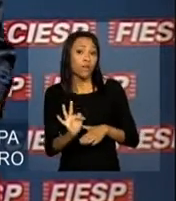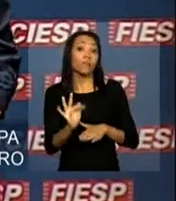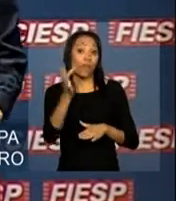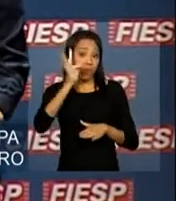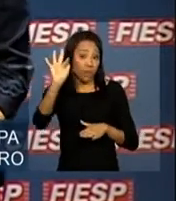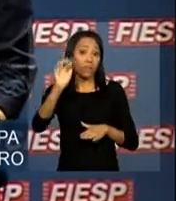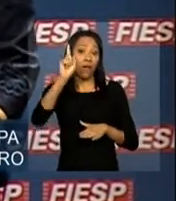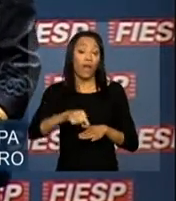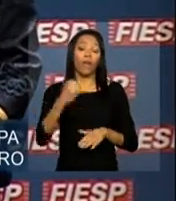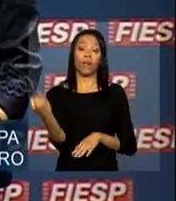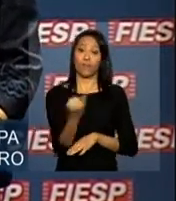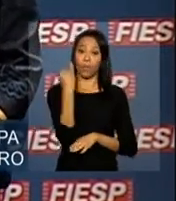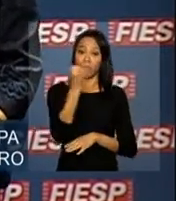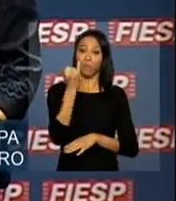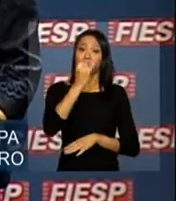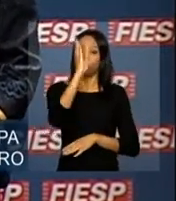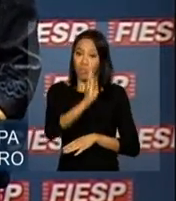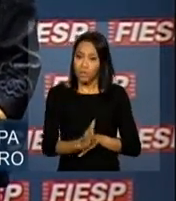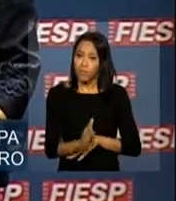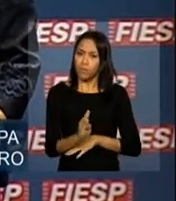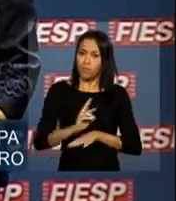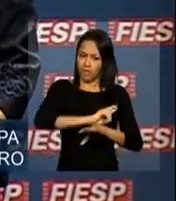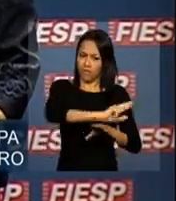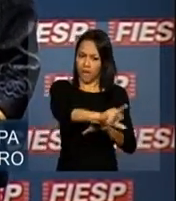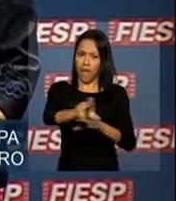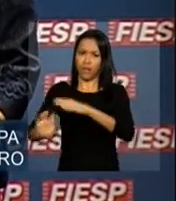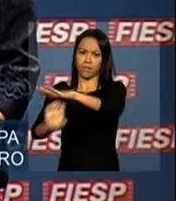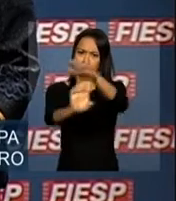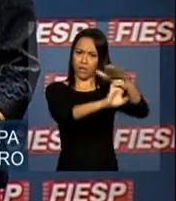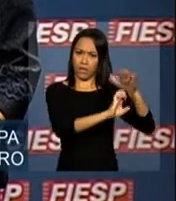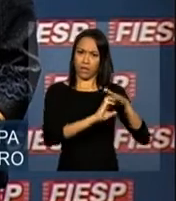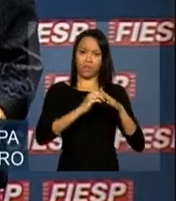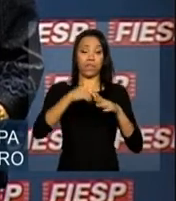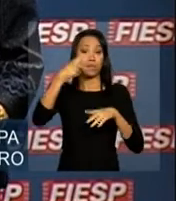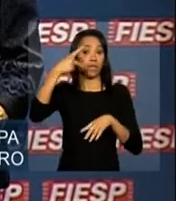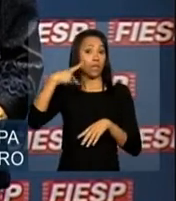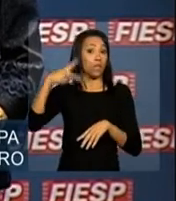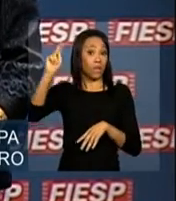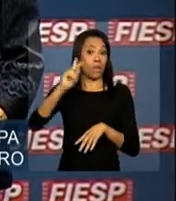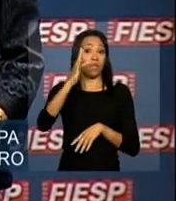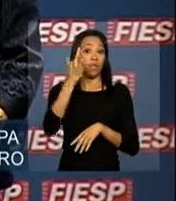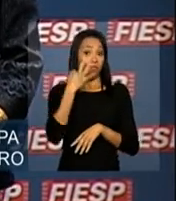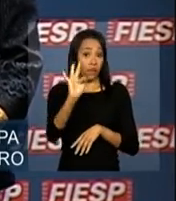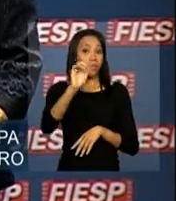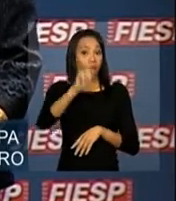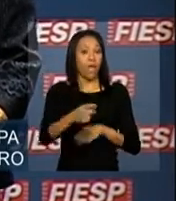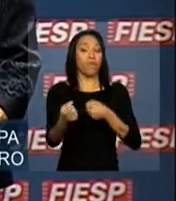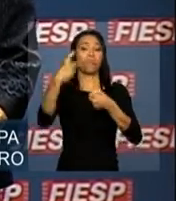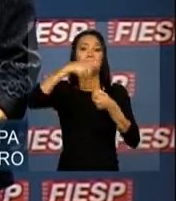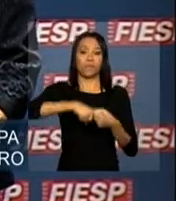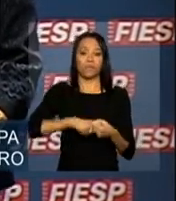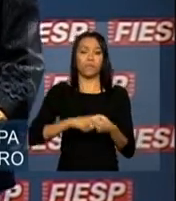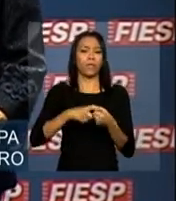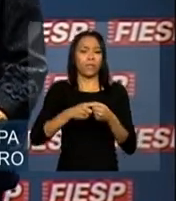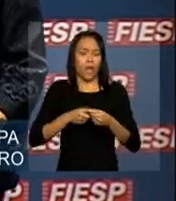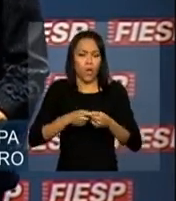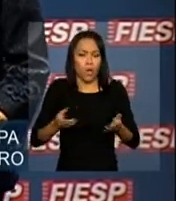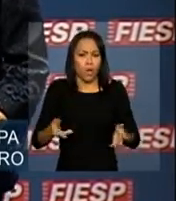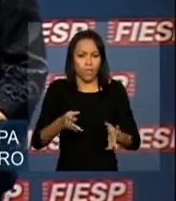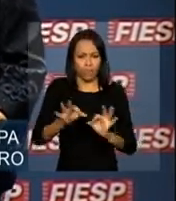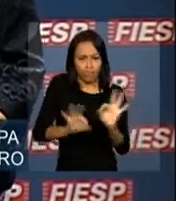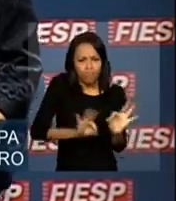muitas delas são parceiras do governo brasileiro no desenvolvimento de projetos